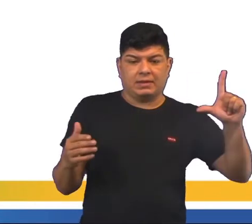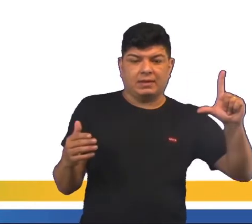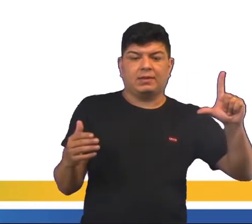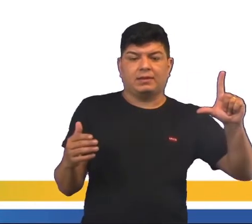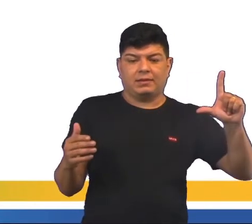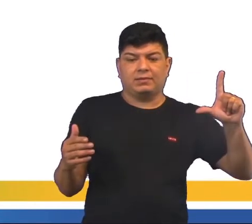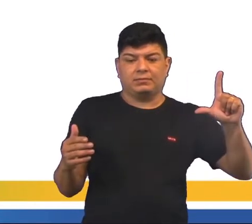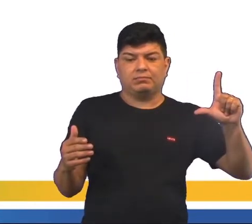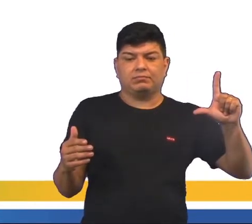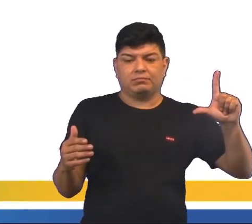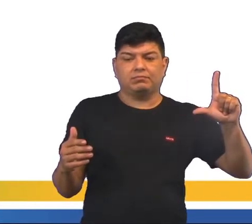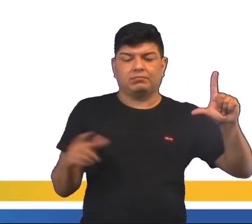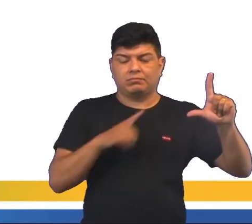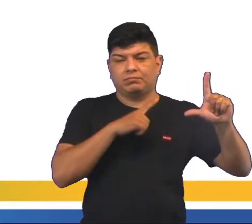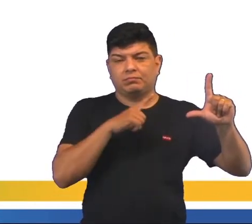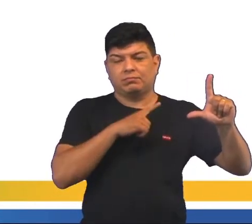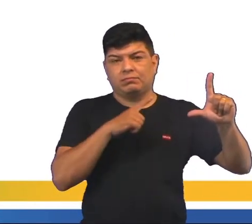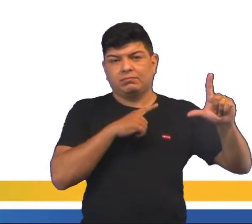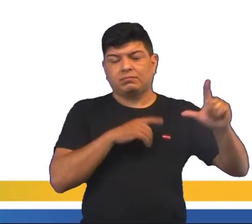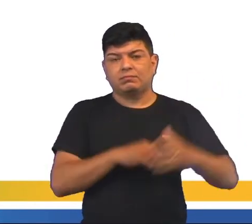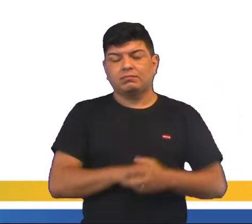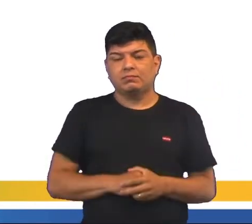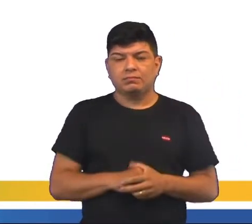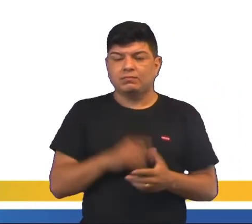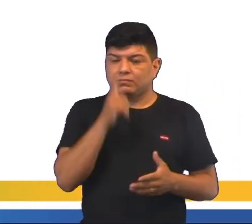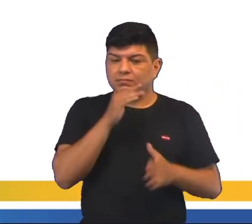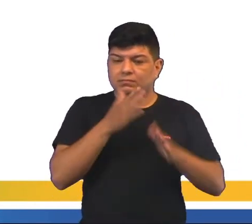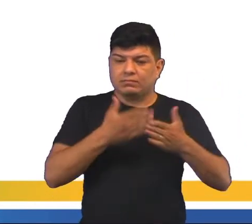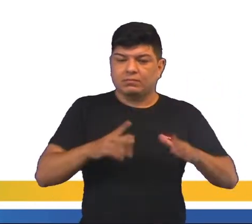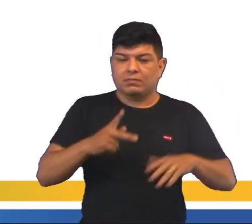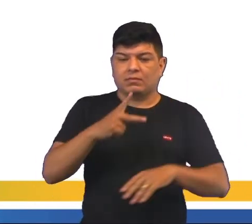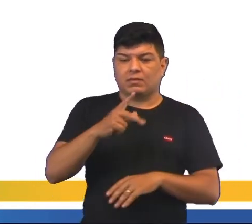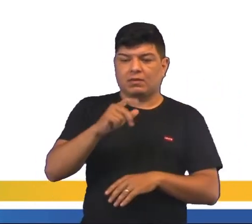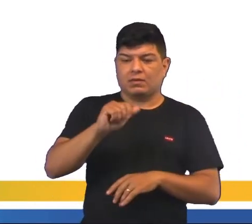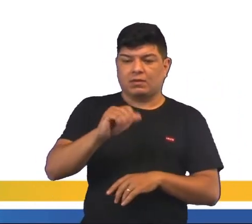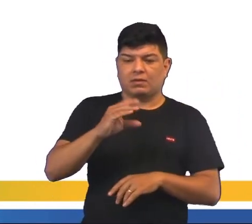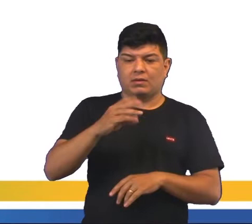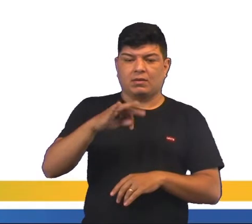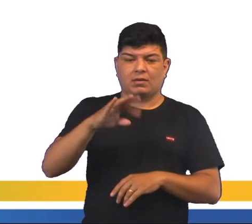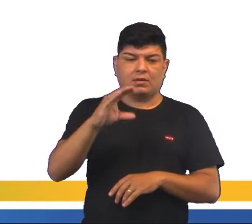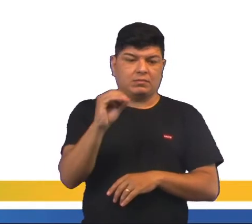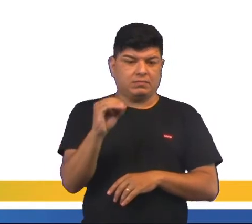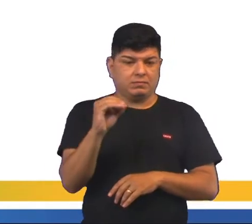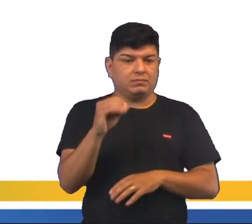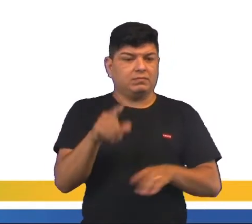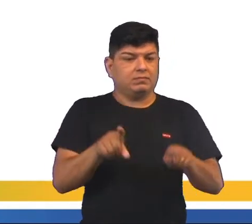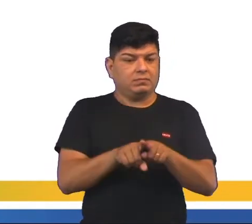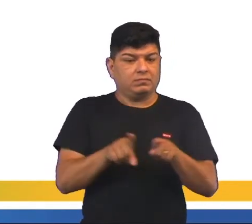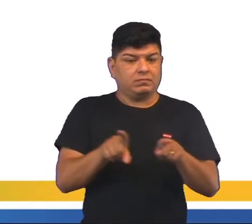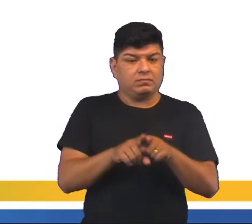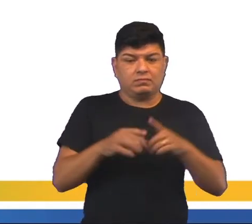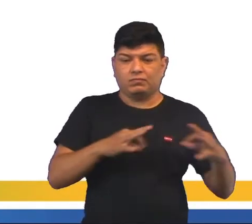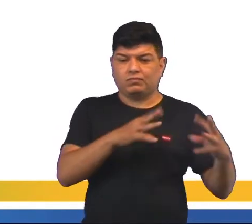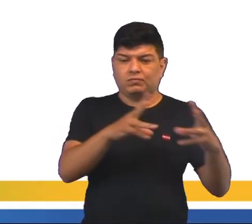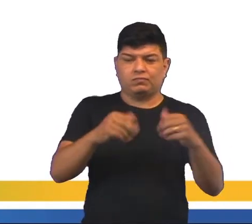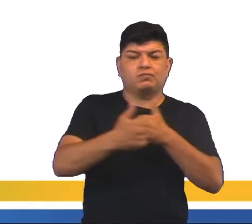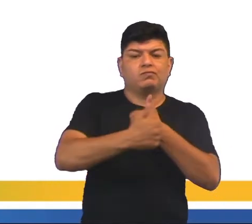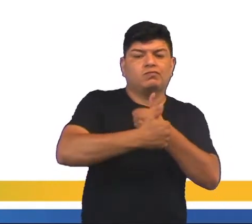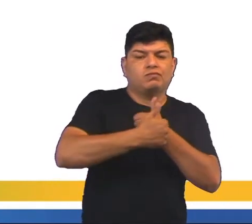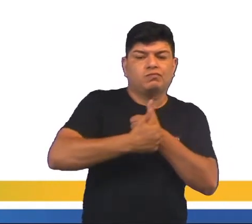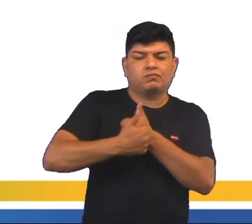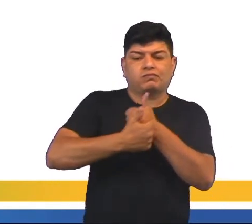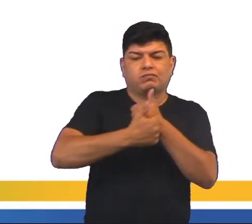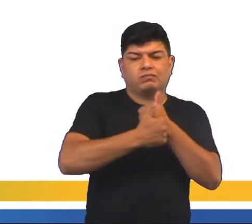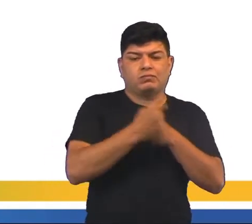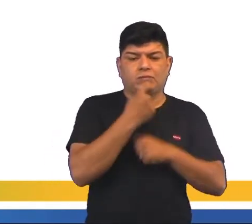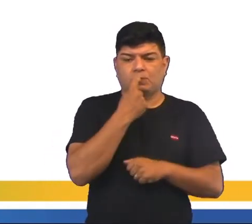na parte leste você tem os oceanos pacíficos, toda essa região, inclusive,